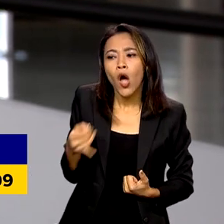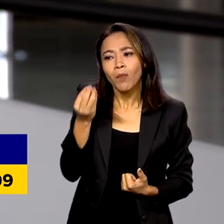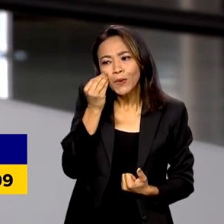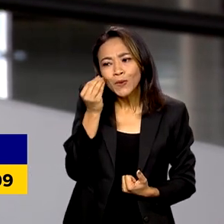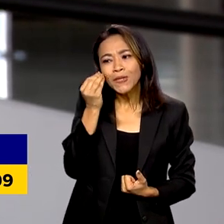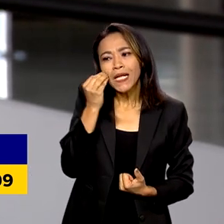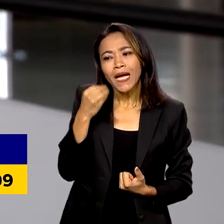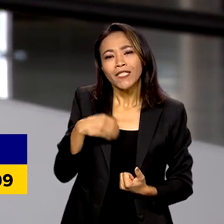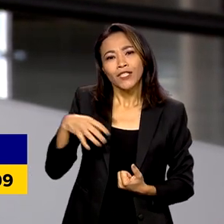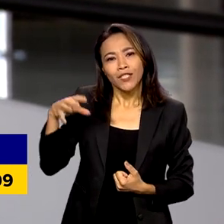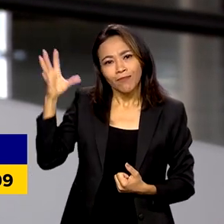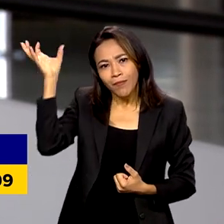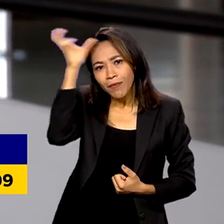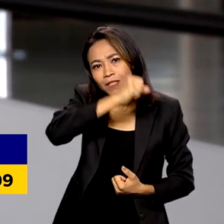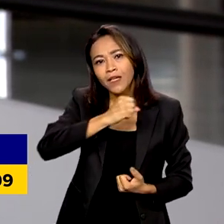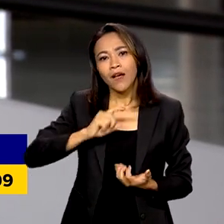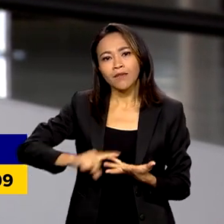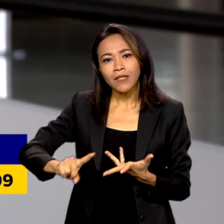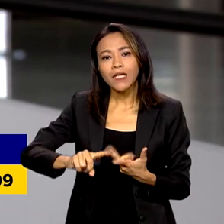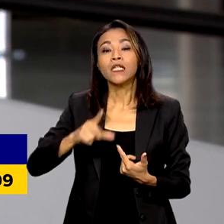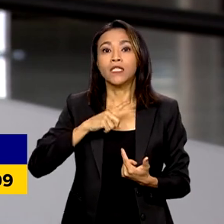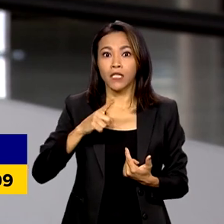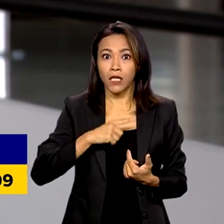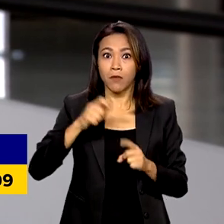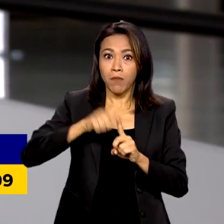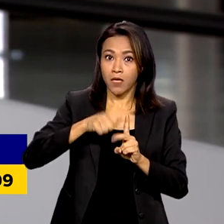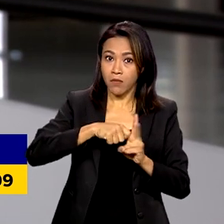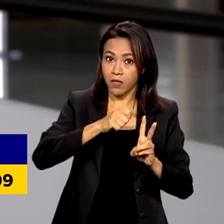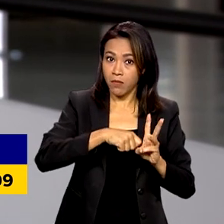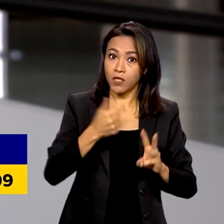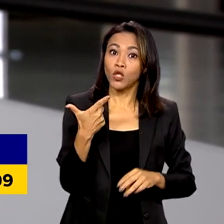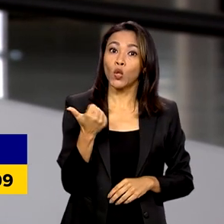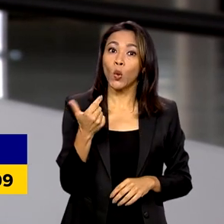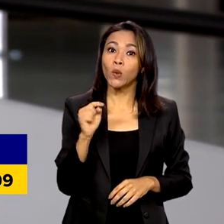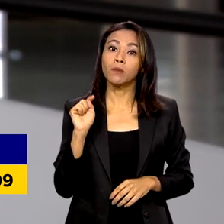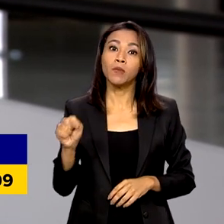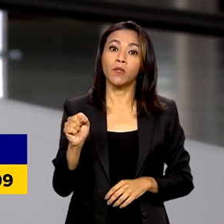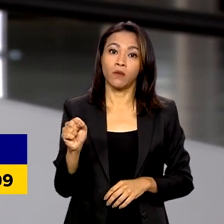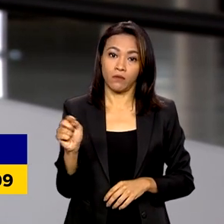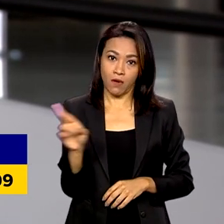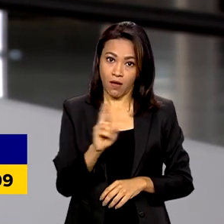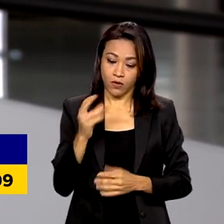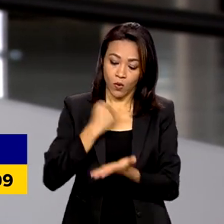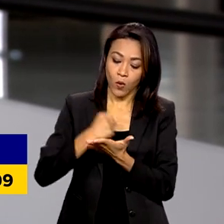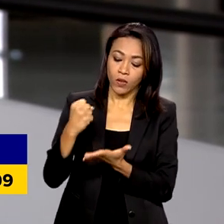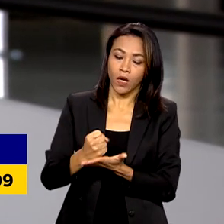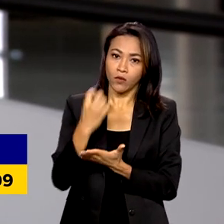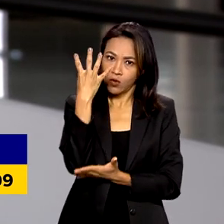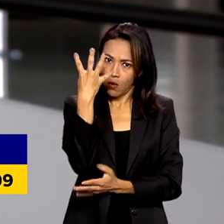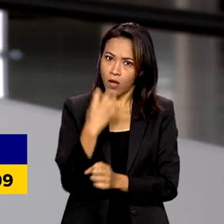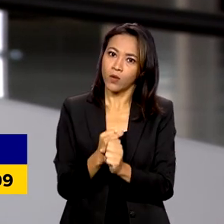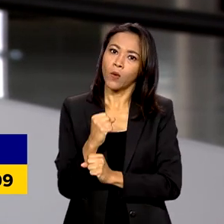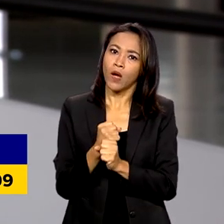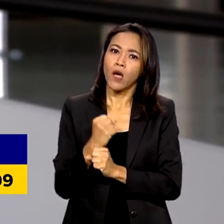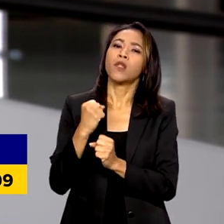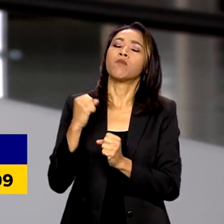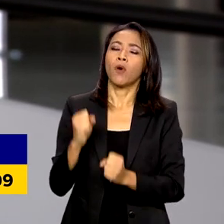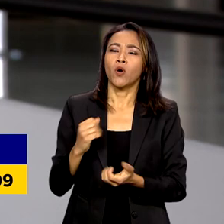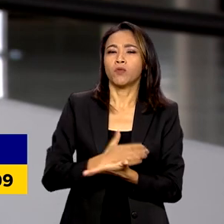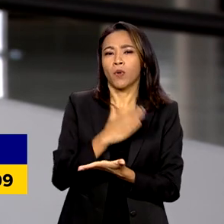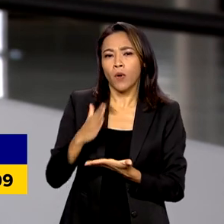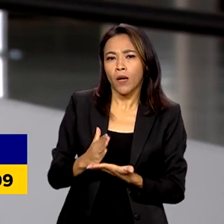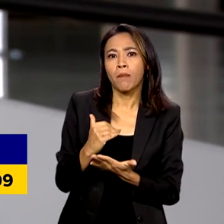qualificação. O programa oferece uma remuneração mensal de 12 mil reais com um contrato de quatro anos, prorrogáveis por mais